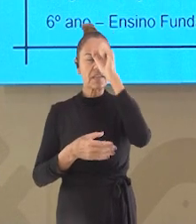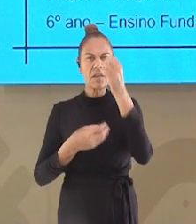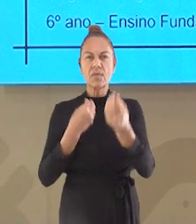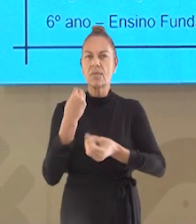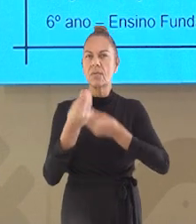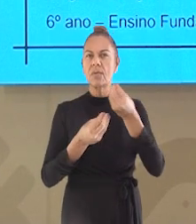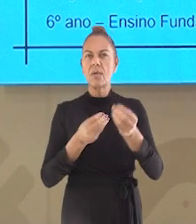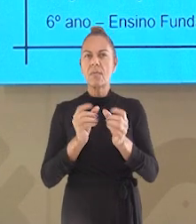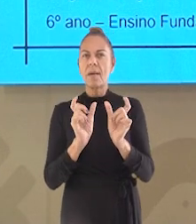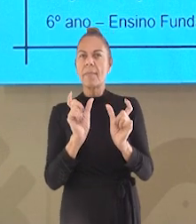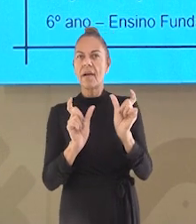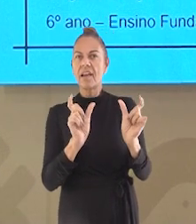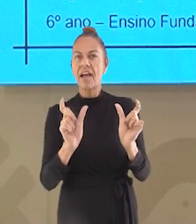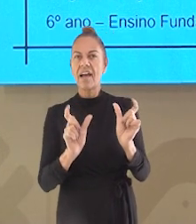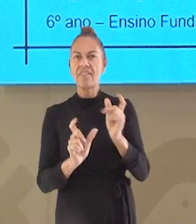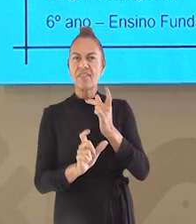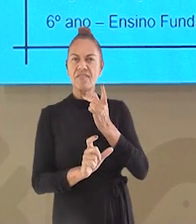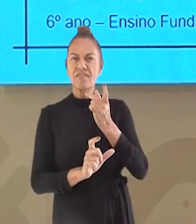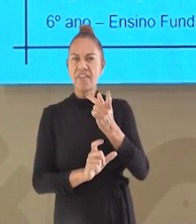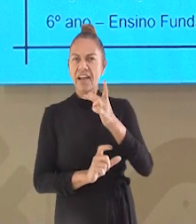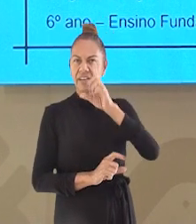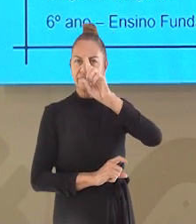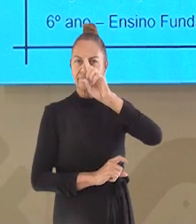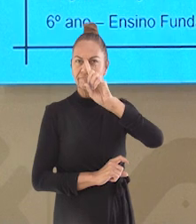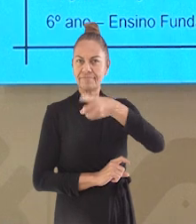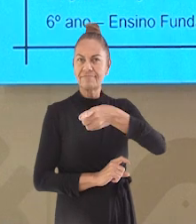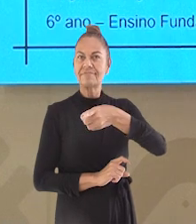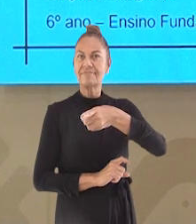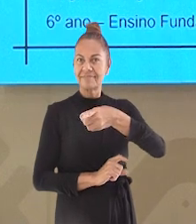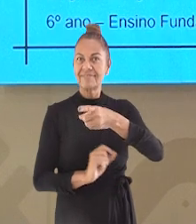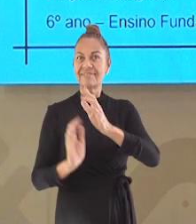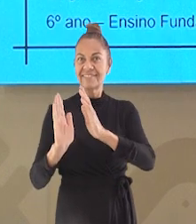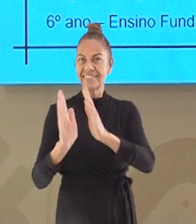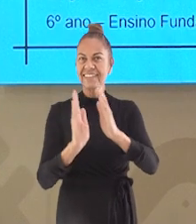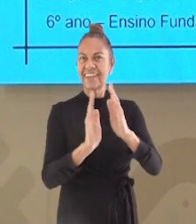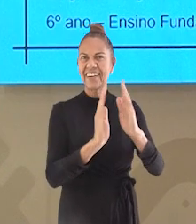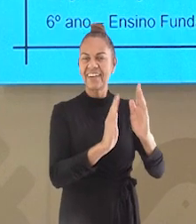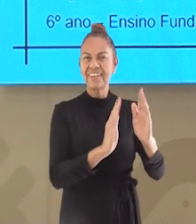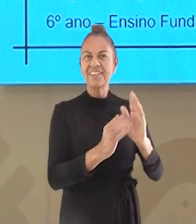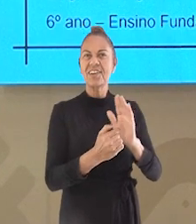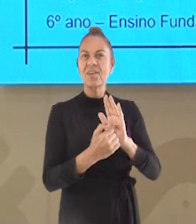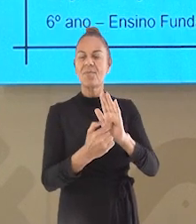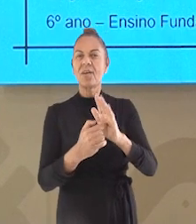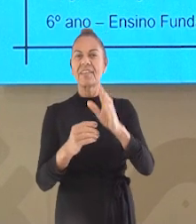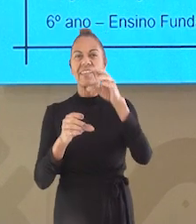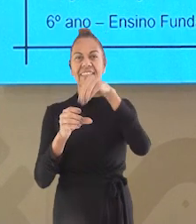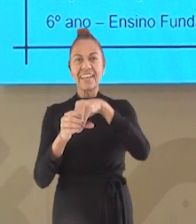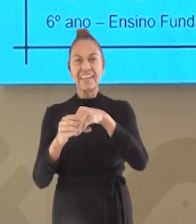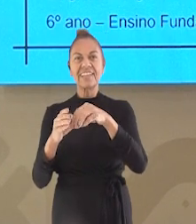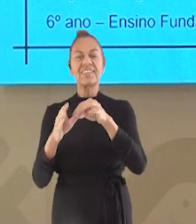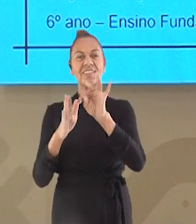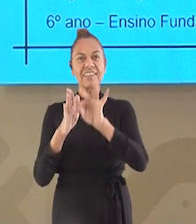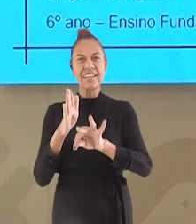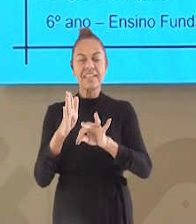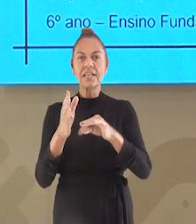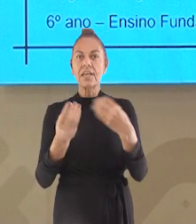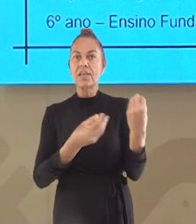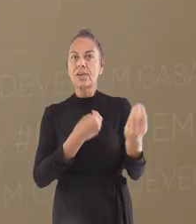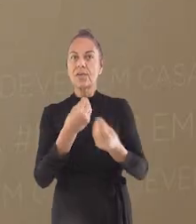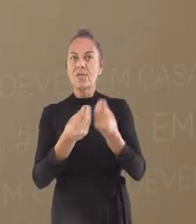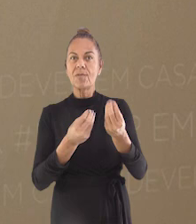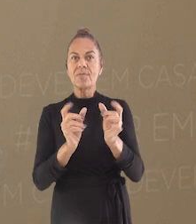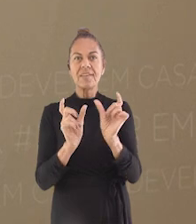o imperativo afirmativo, aquelas que indicam ordem, aparecem no texto e como essas palavras são formadas.